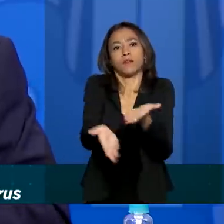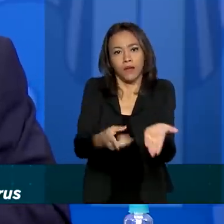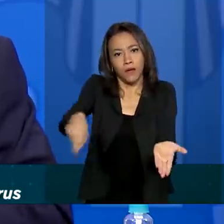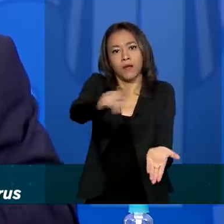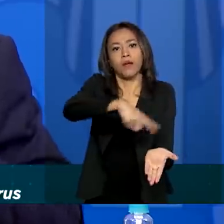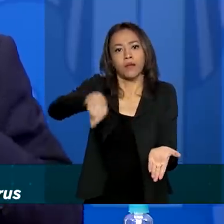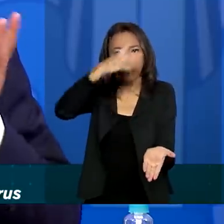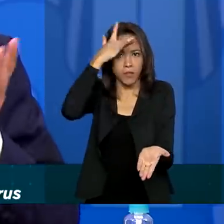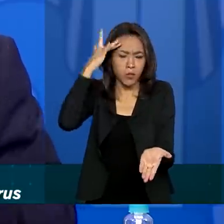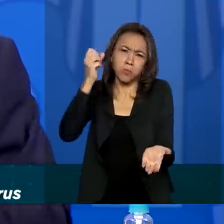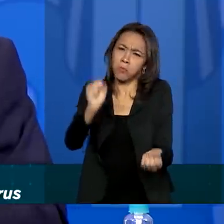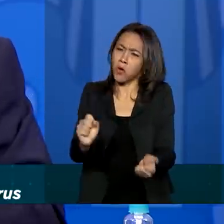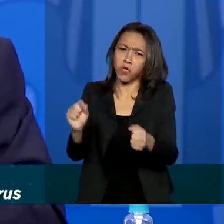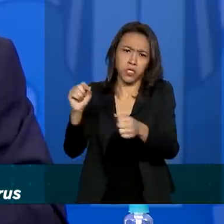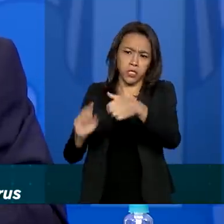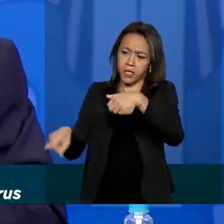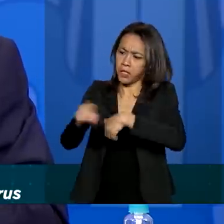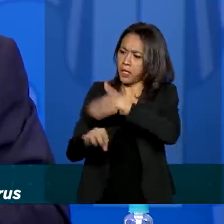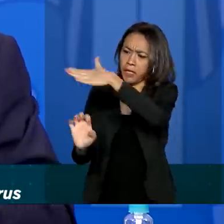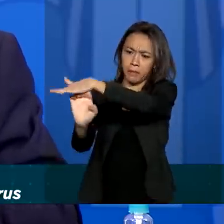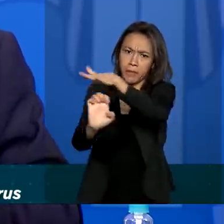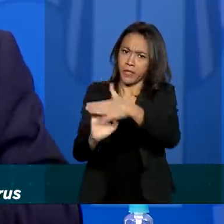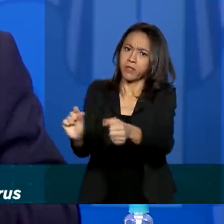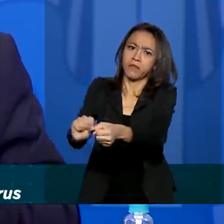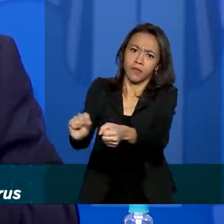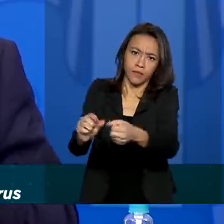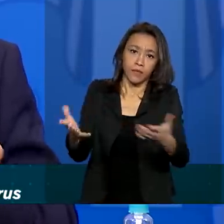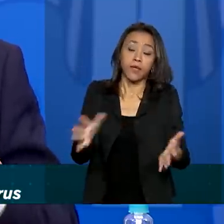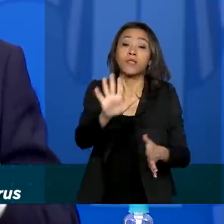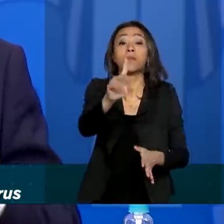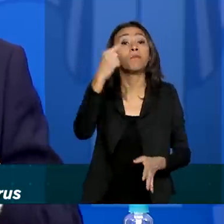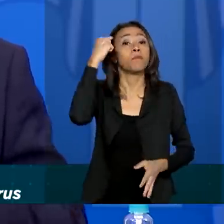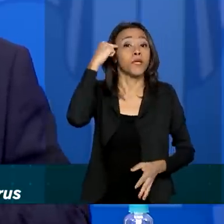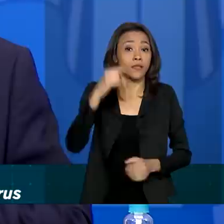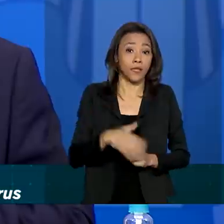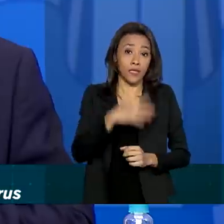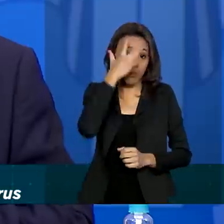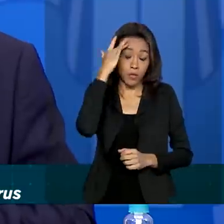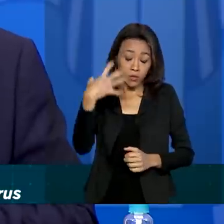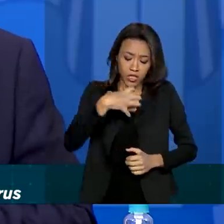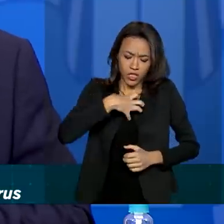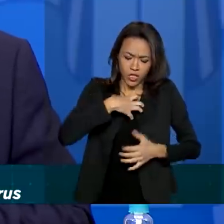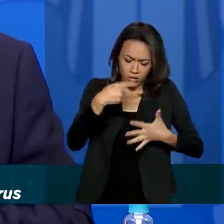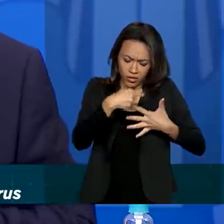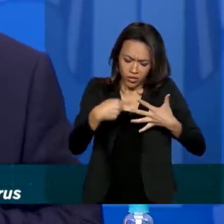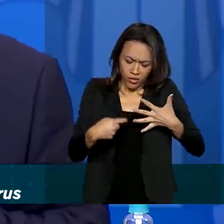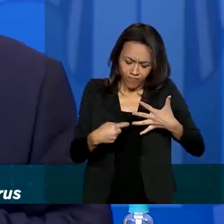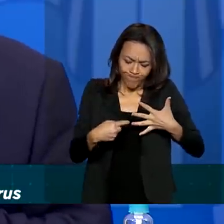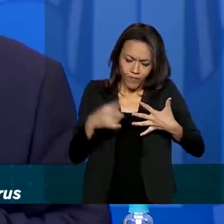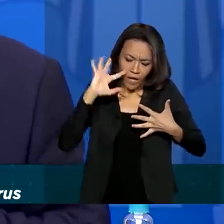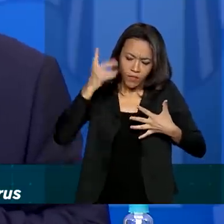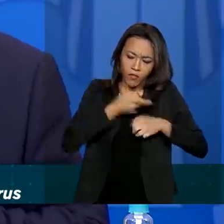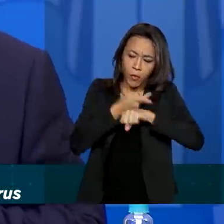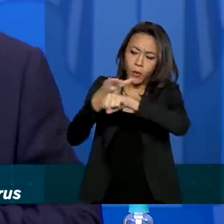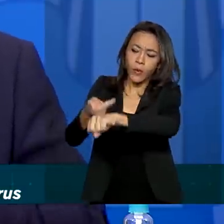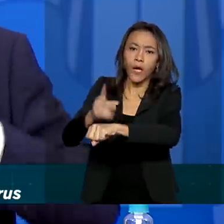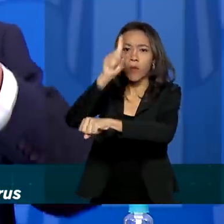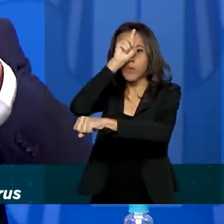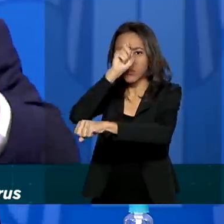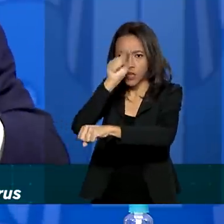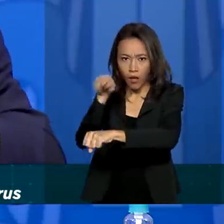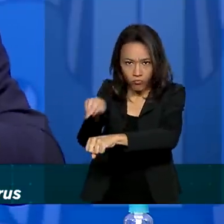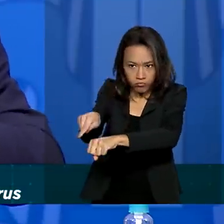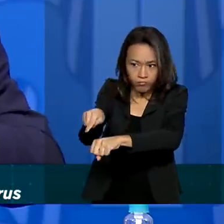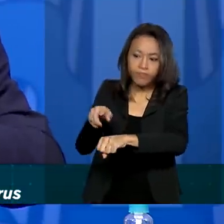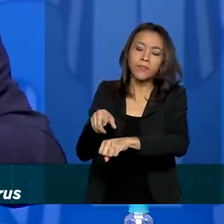E isso pode ser feito em empresas e assim por diante. Imagina que a pessoa, nos primeiros sintomas, ela vá ao médico, ela vá a uma unidade básica de saúde,